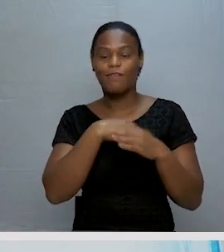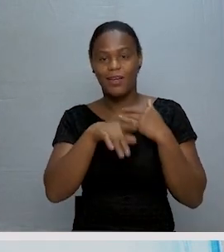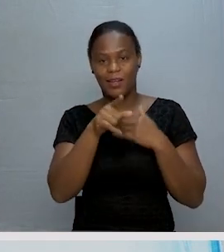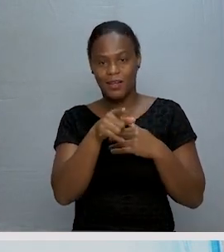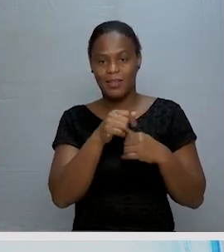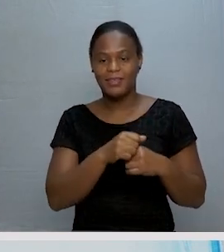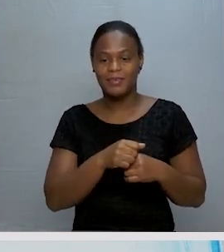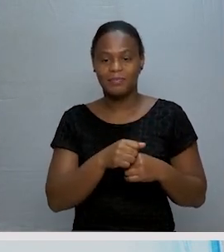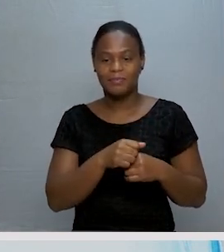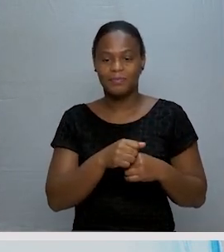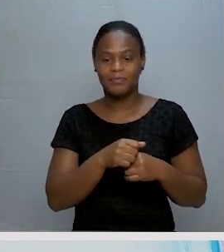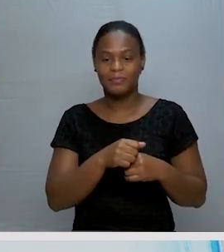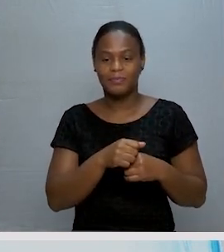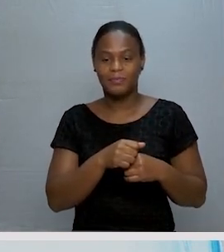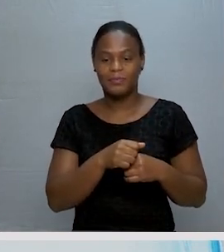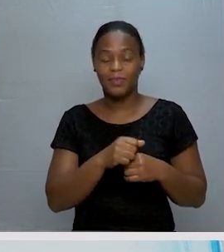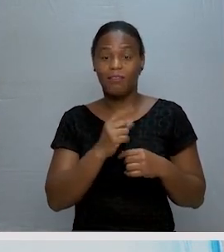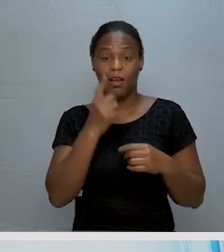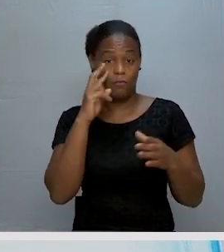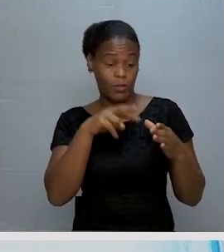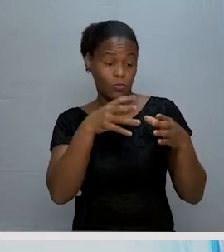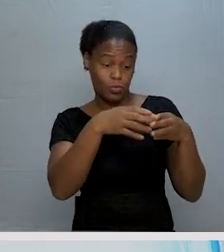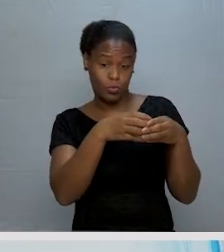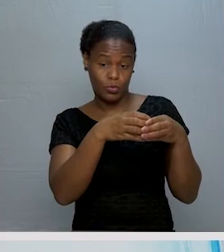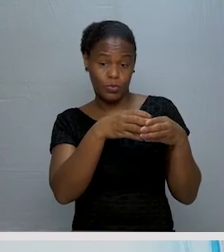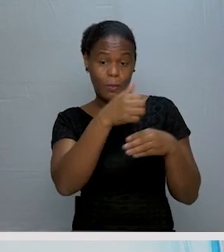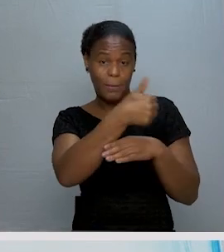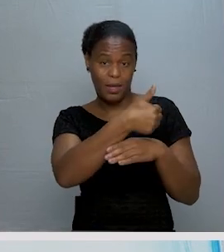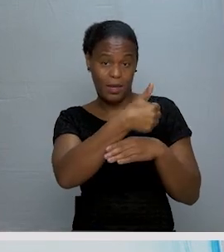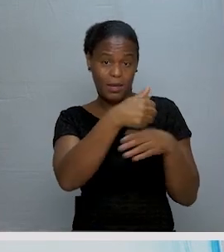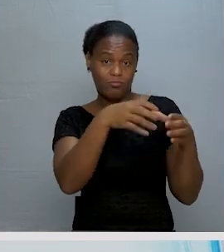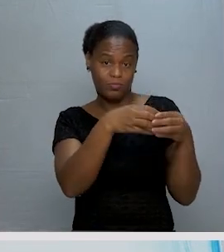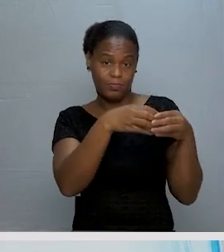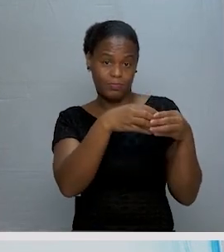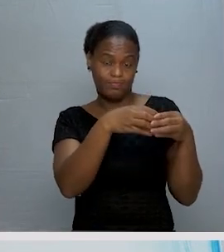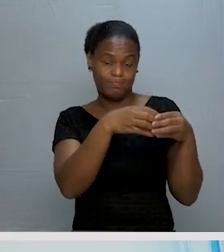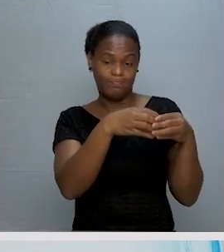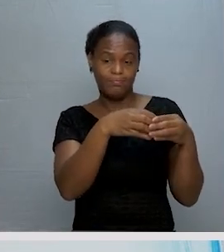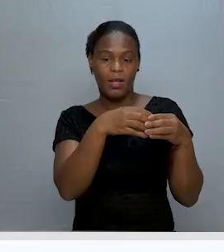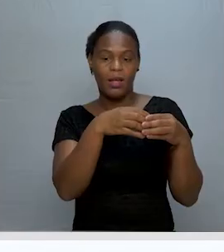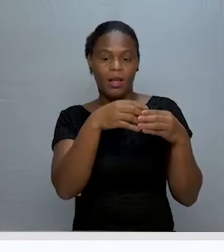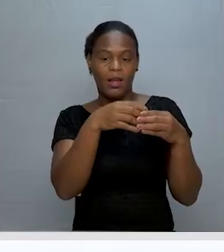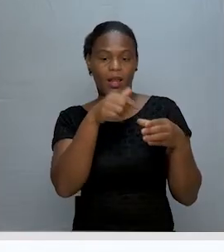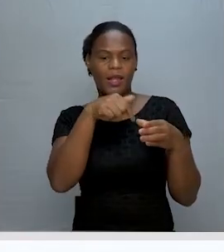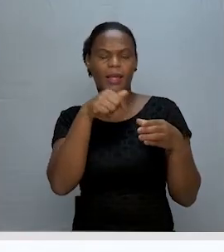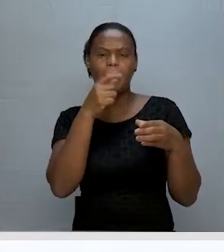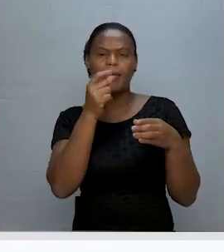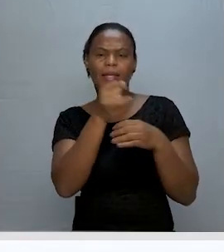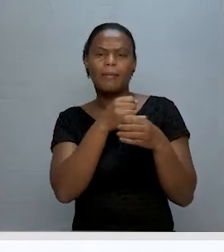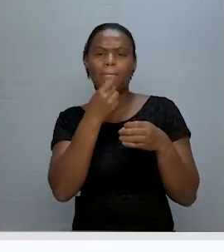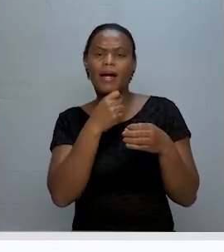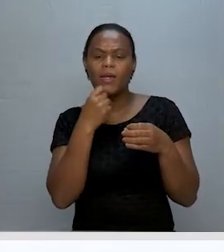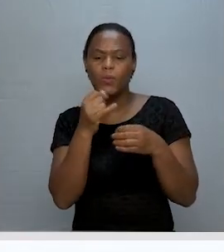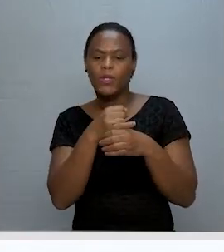que diz o seguinte. Dado o conjunto, conjunto B, tem os elementos Maio, Fogo,